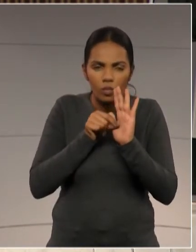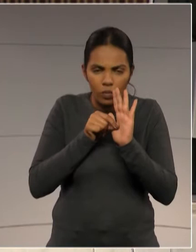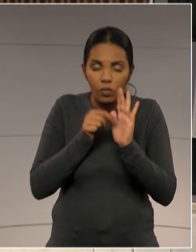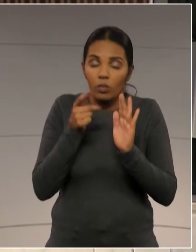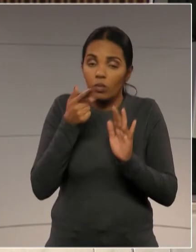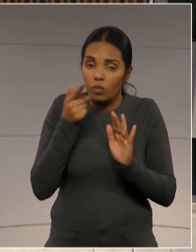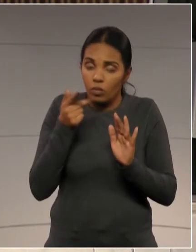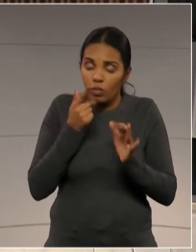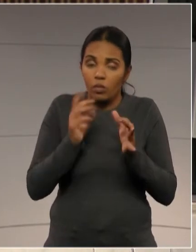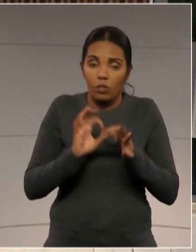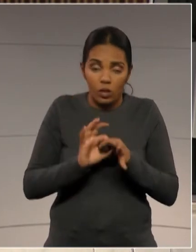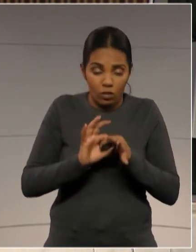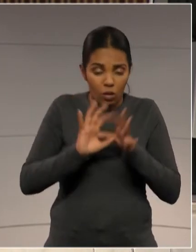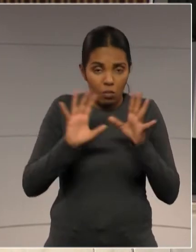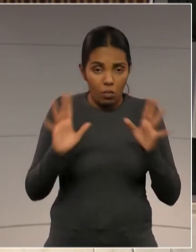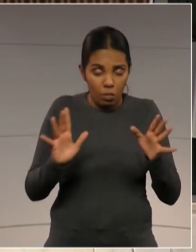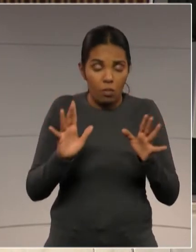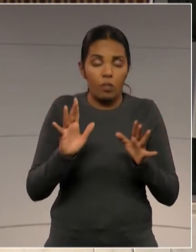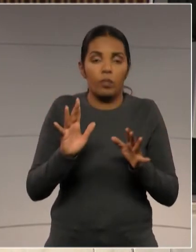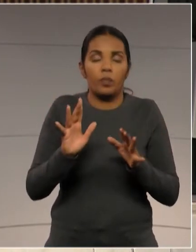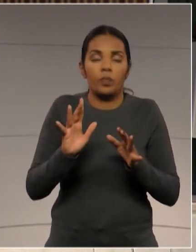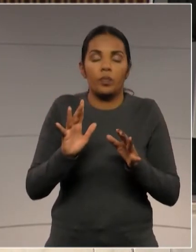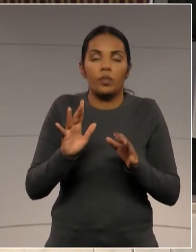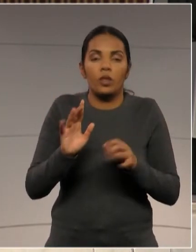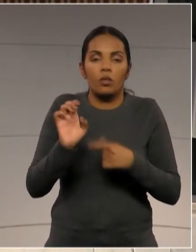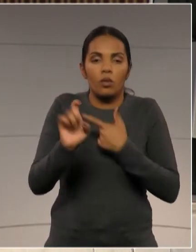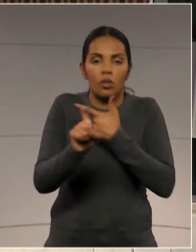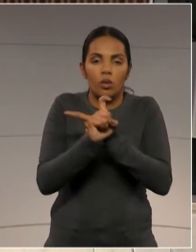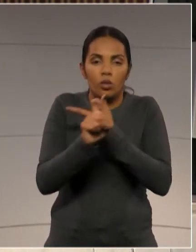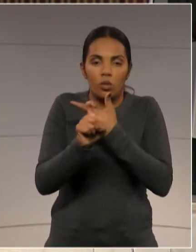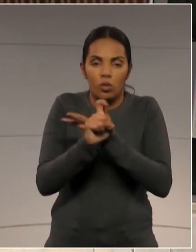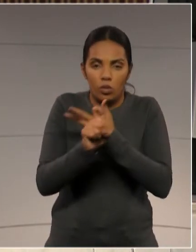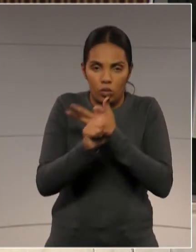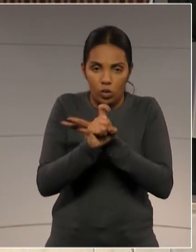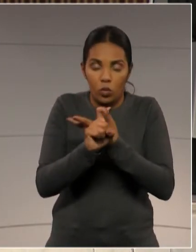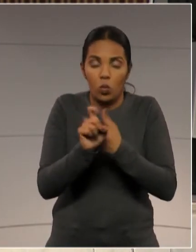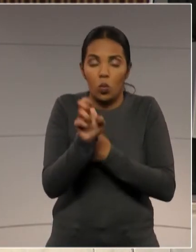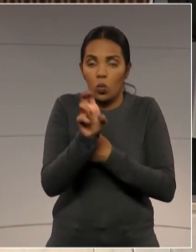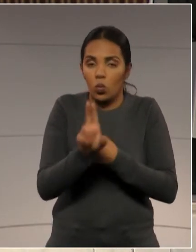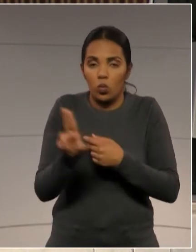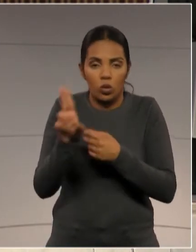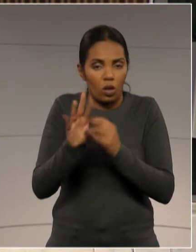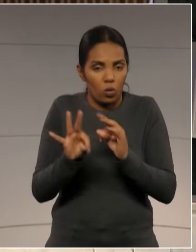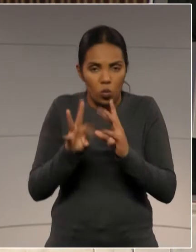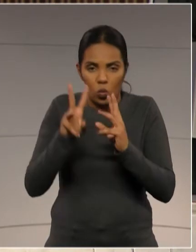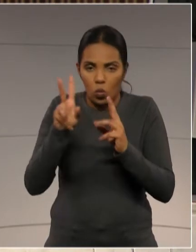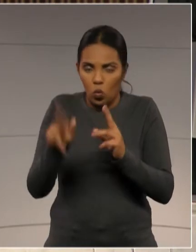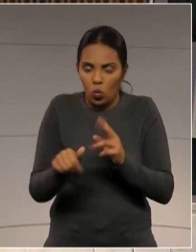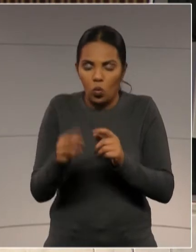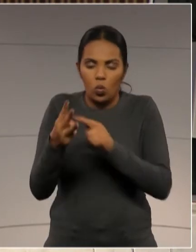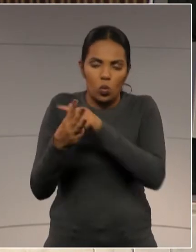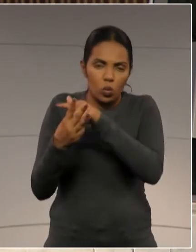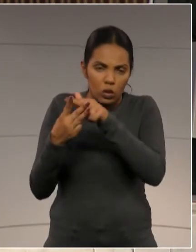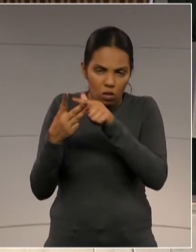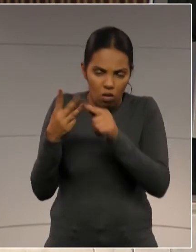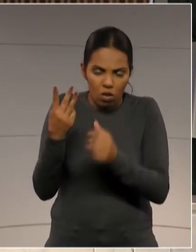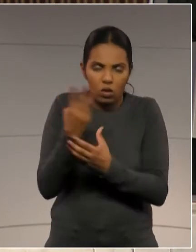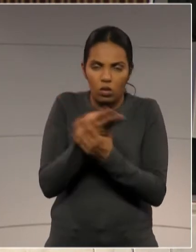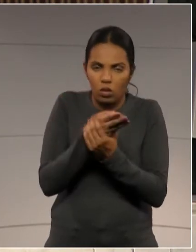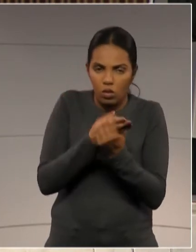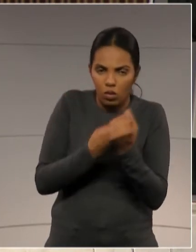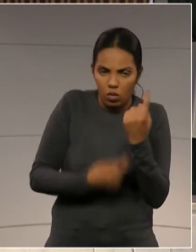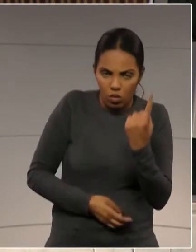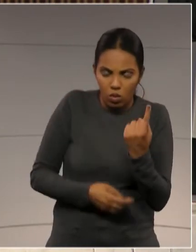autoriza o poder executivo a praticar todos os atos necessários da extinção do Instituto Paranaense, de